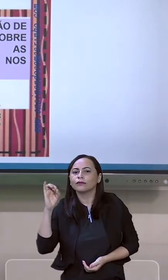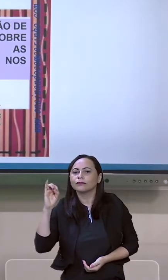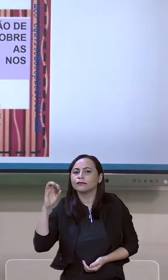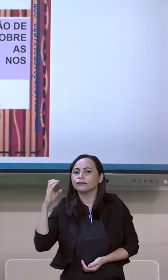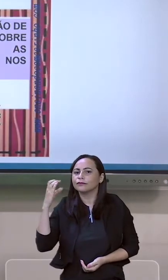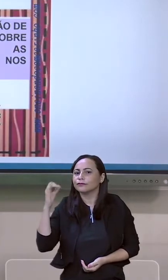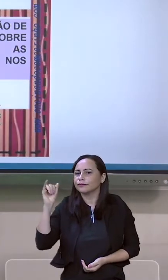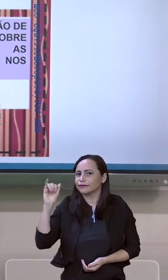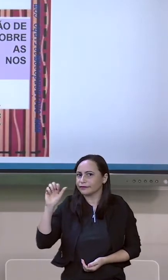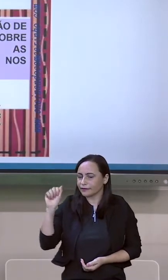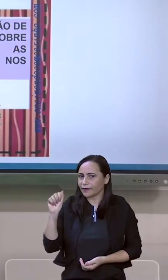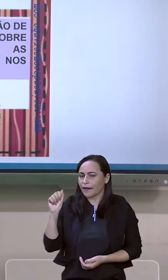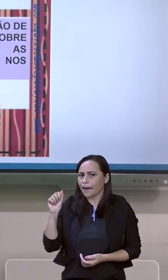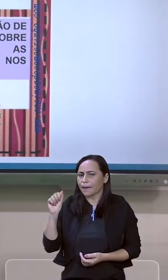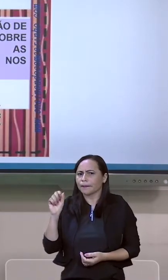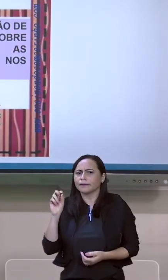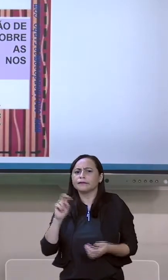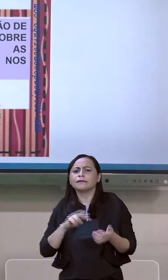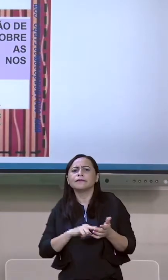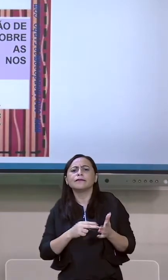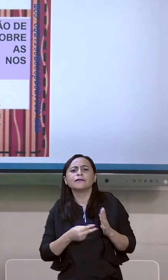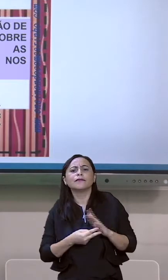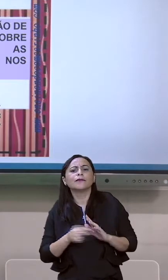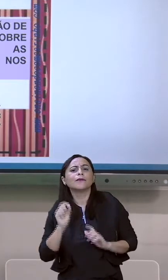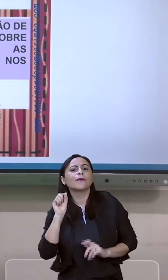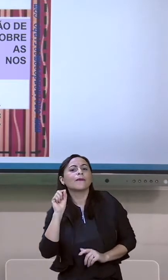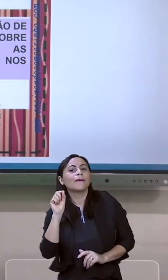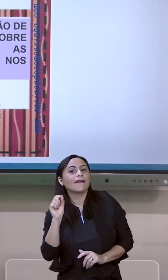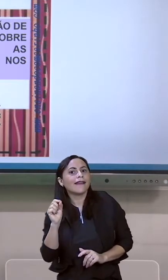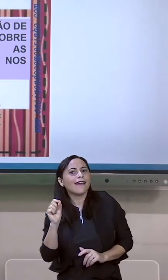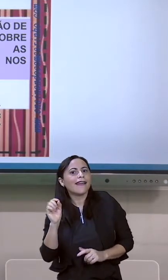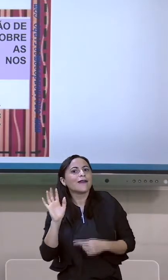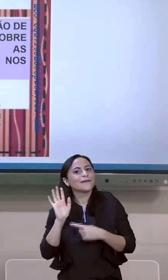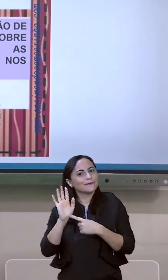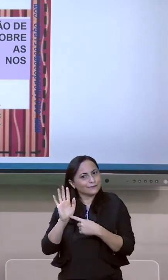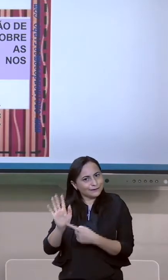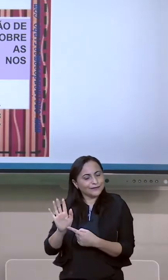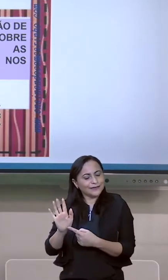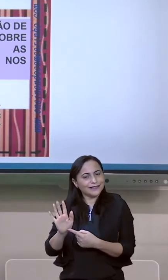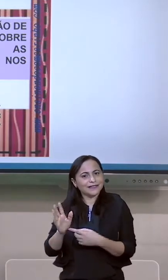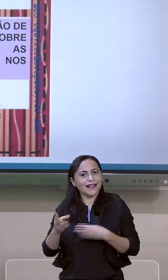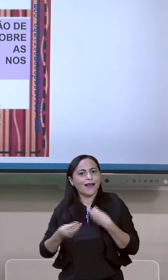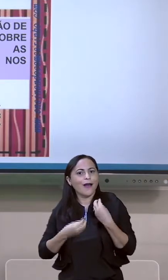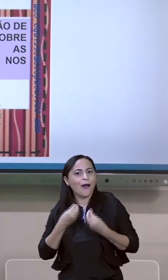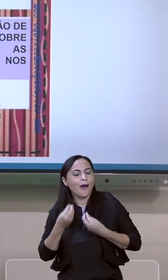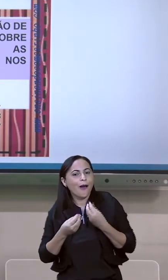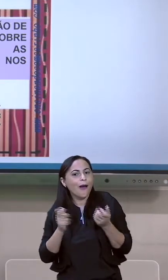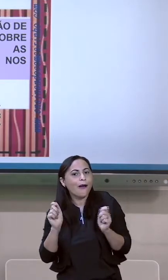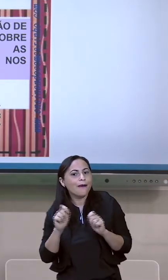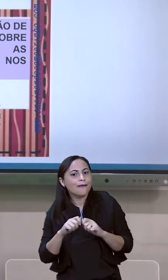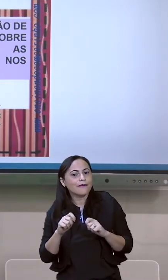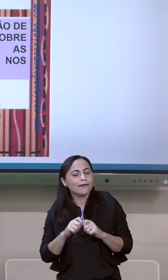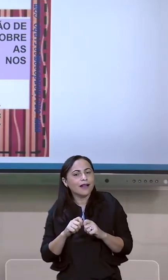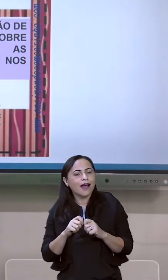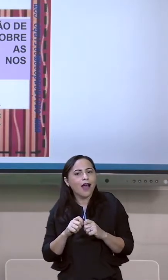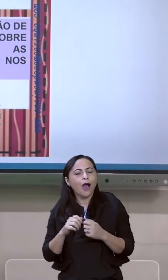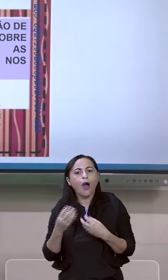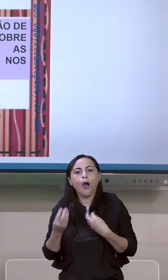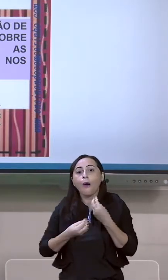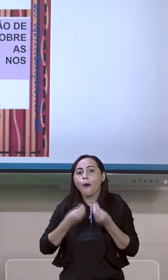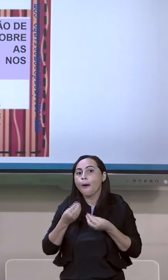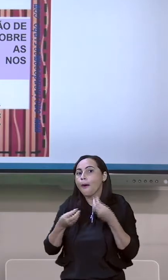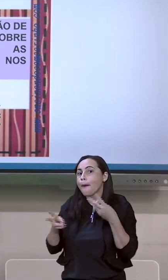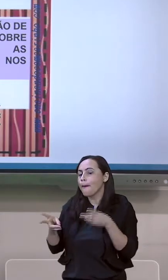como ela se apresenta, como ela pode ser transmitida e muito mais, como a gente observa essa